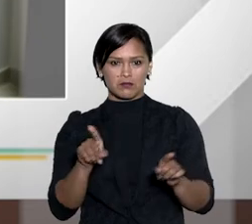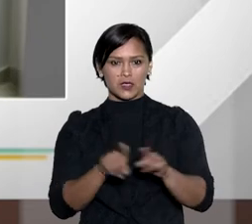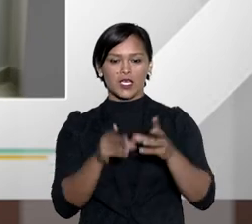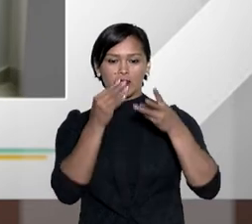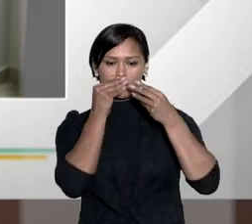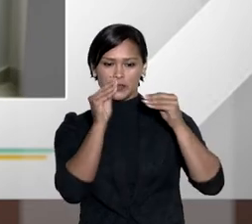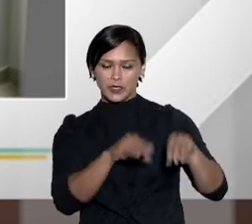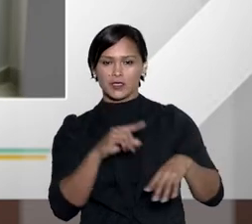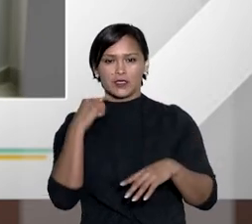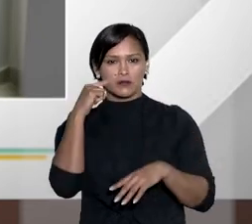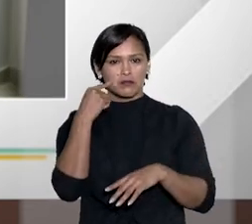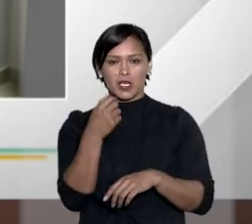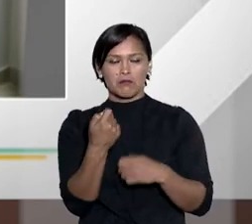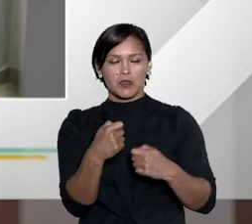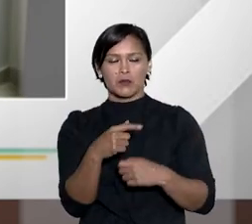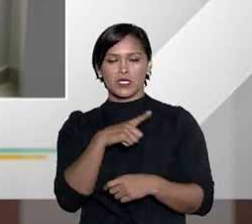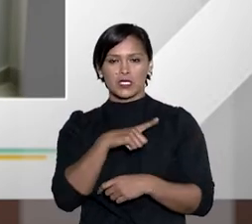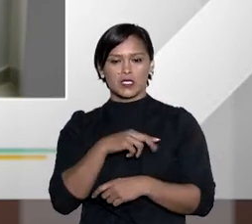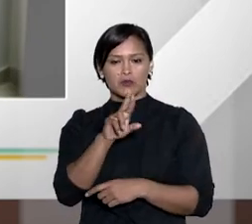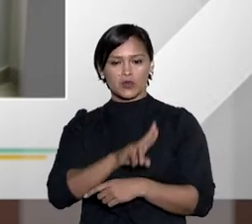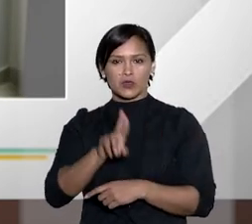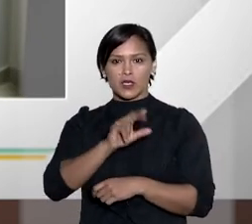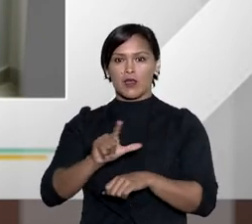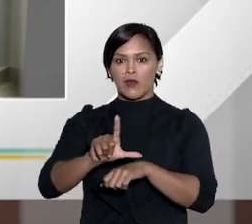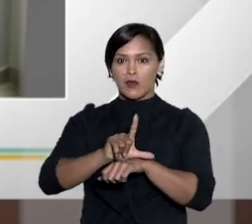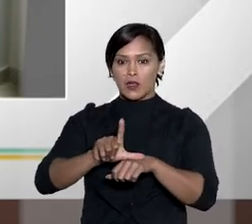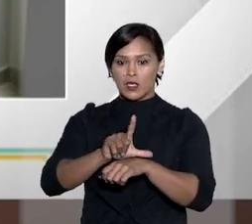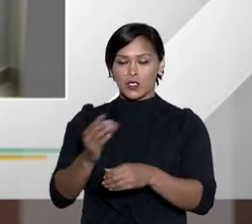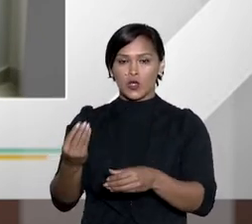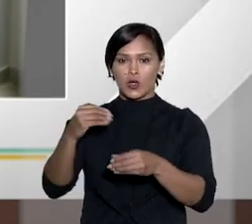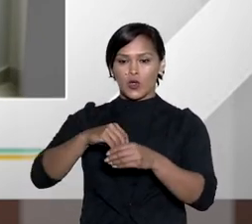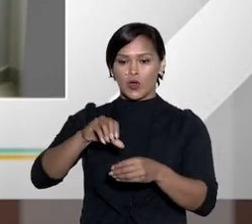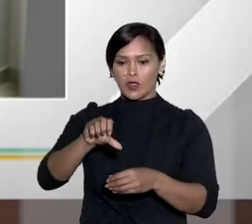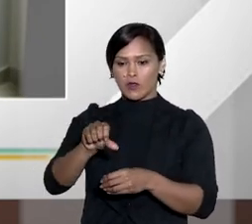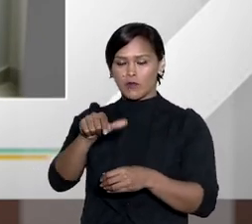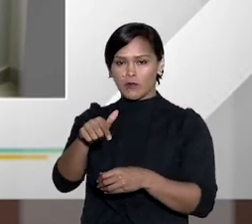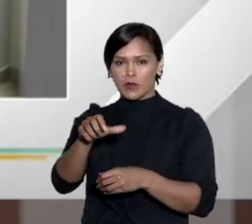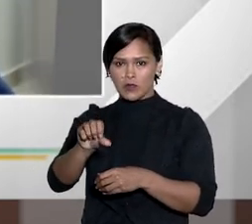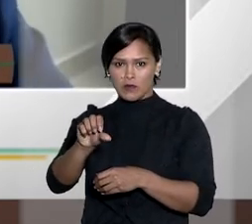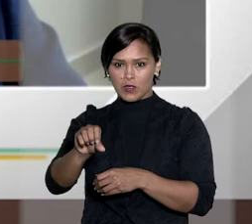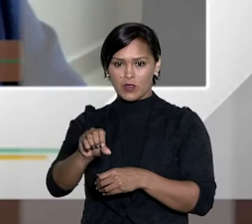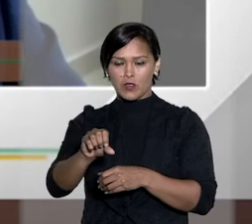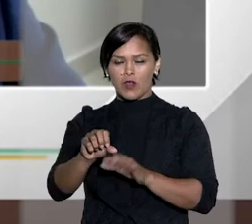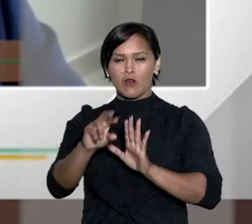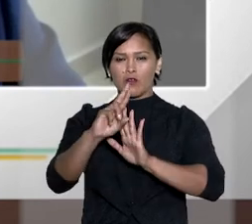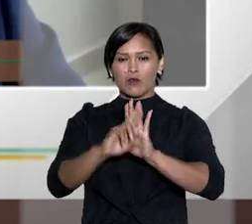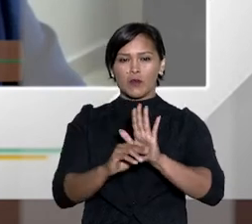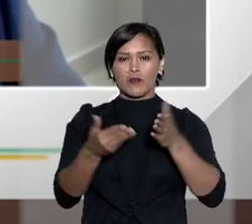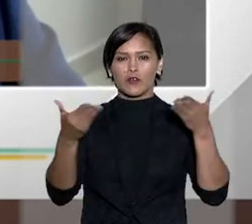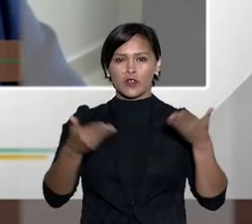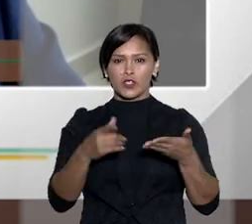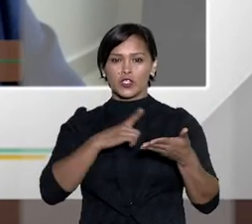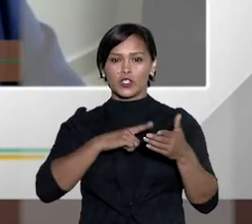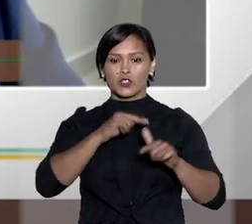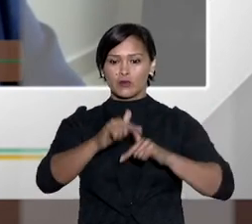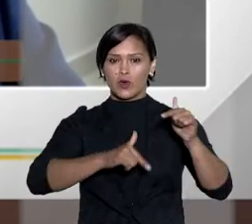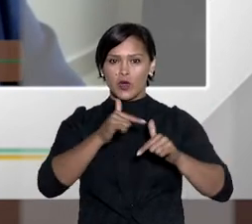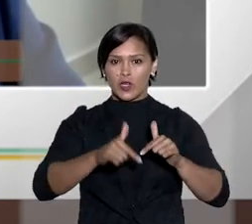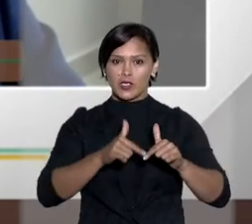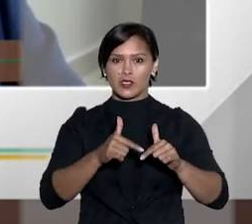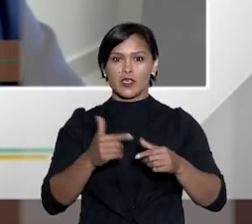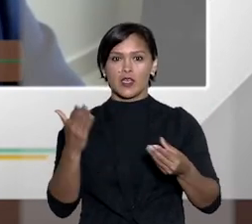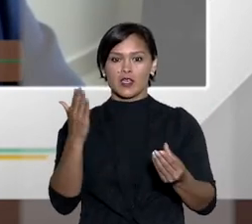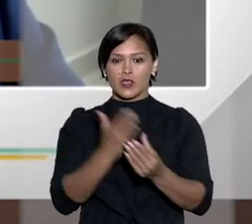20 salários mínimos é dispensável a presença de advogado o legislador incorporou a 9.099